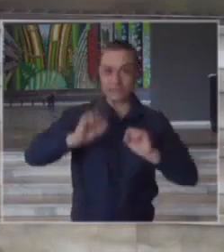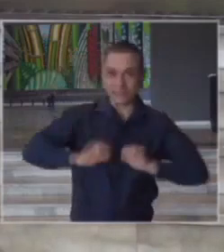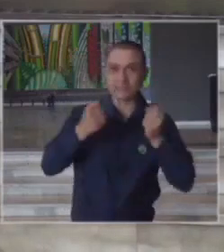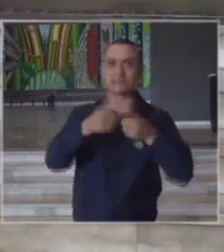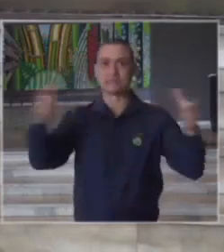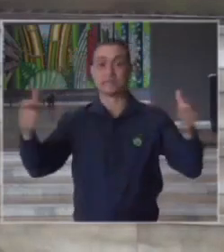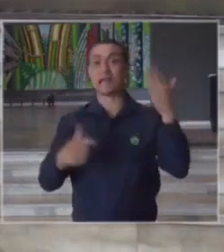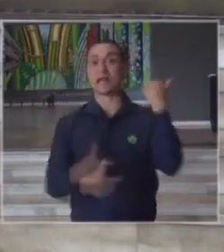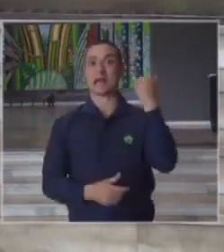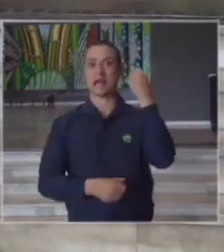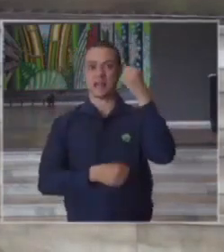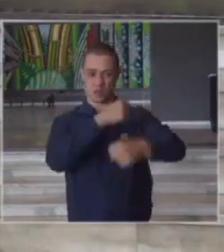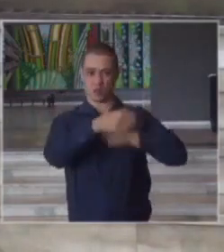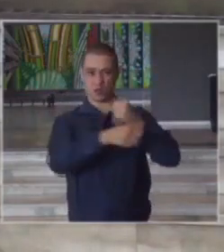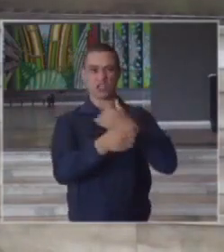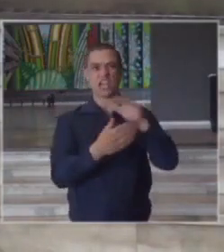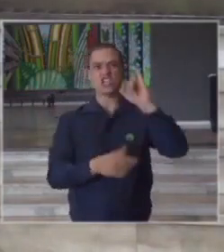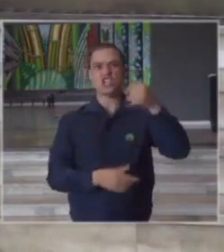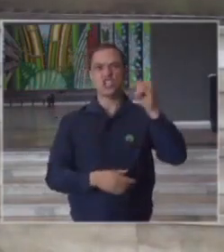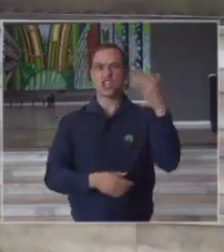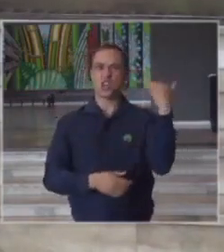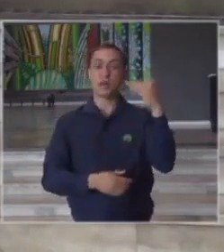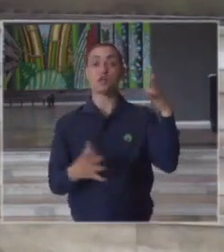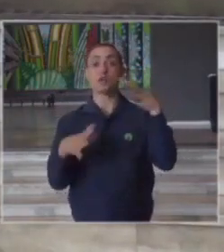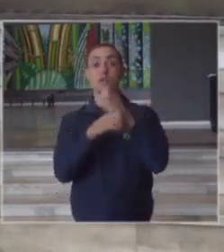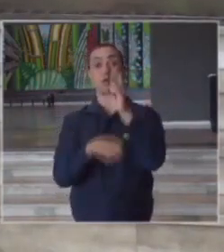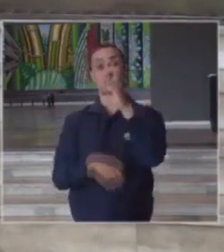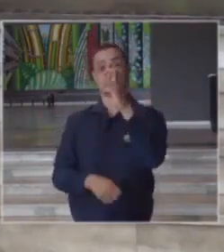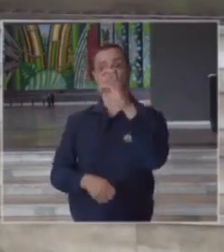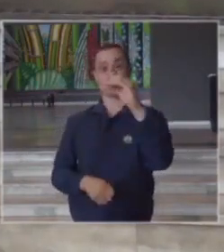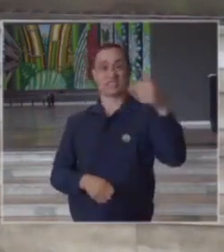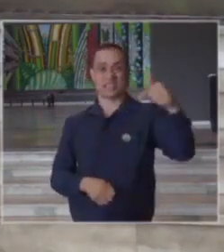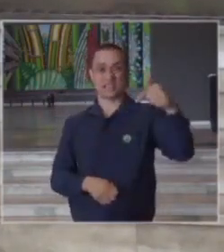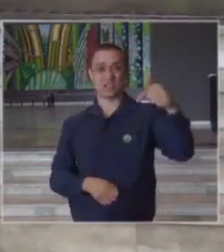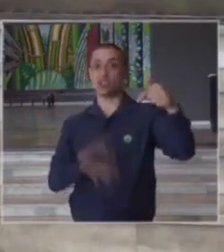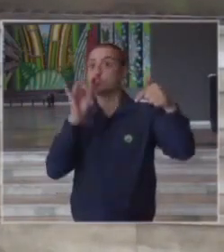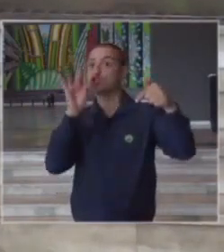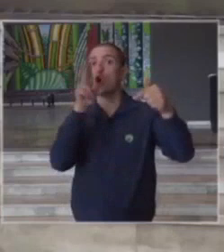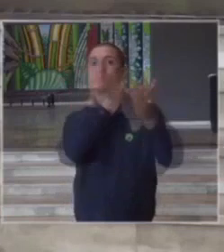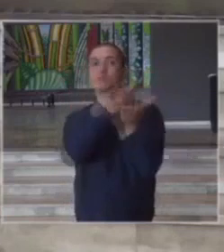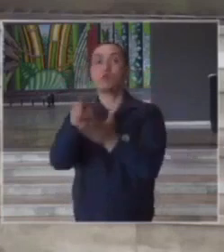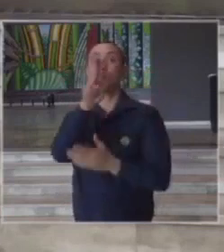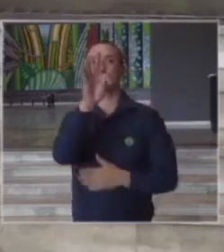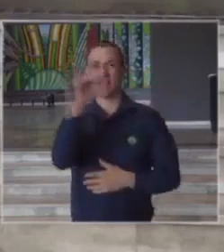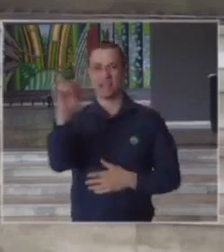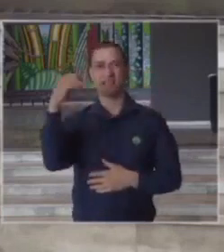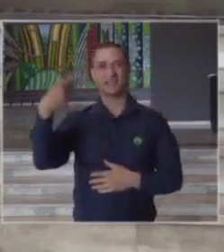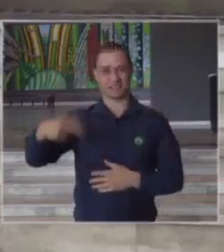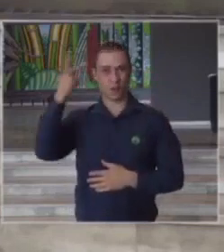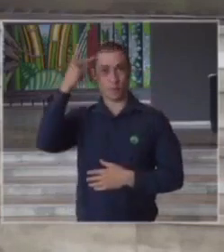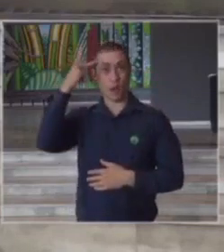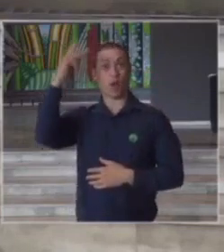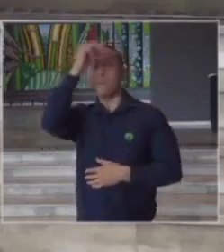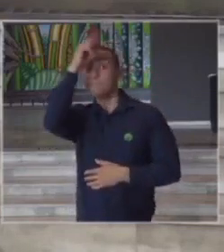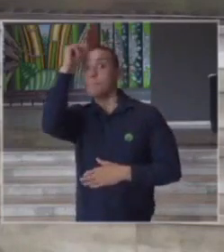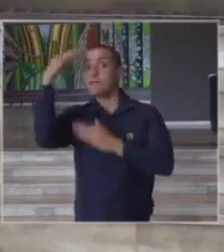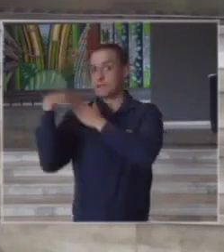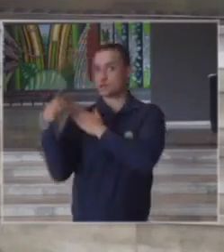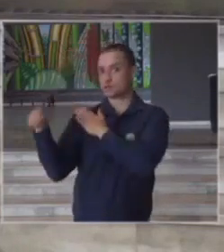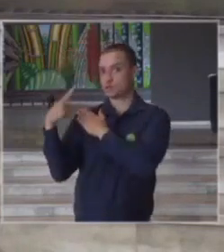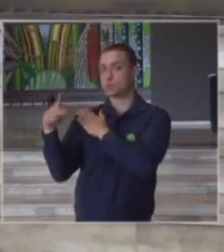até o final do ano começo desse ano 507 leitos de UTI na cidade administrados pela Prefeitura